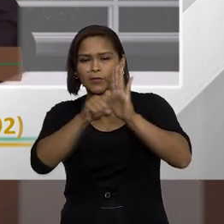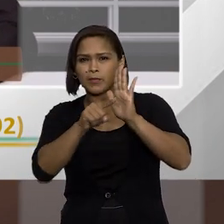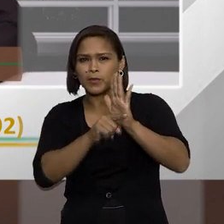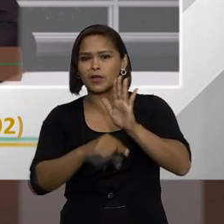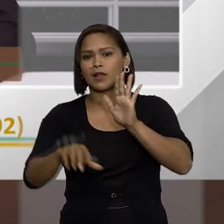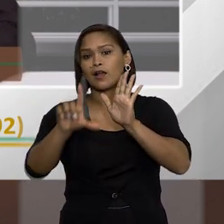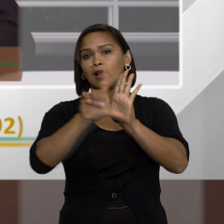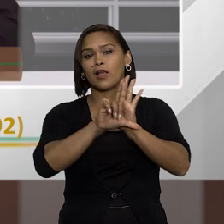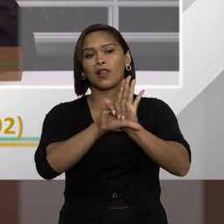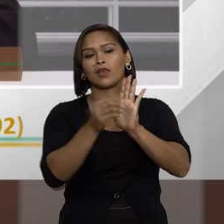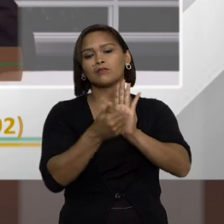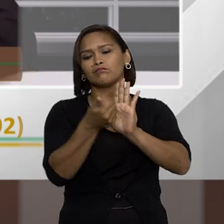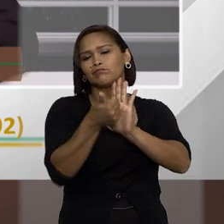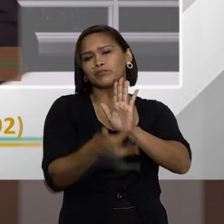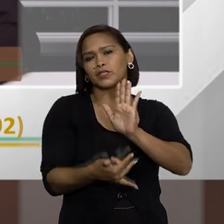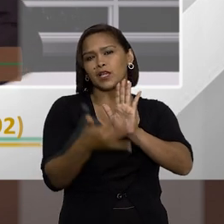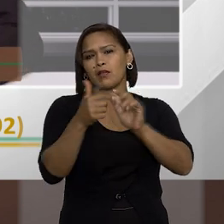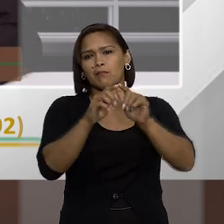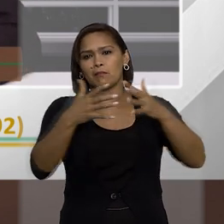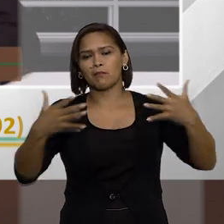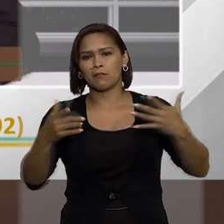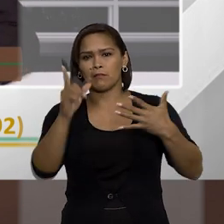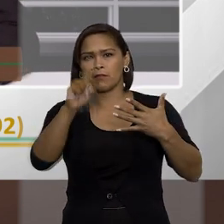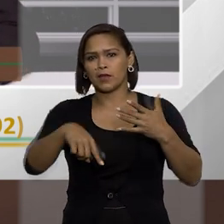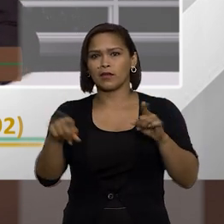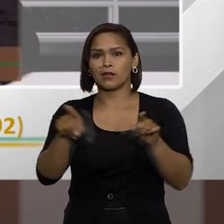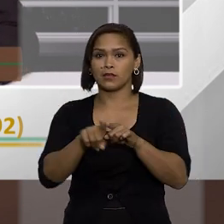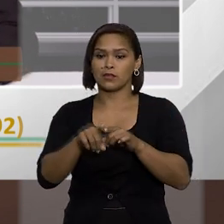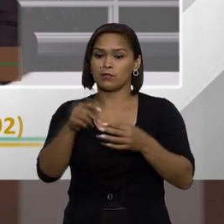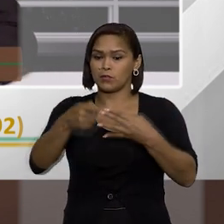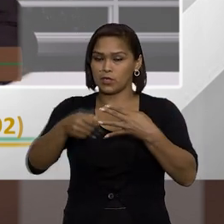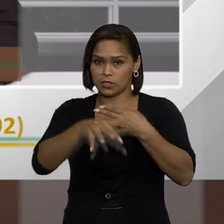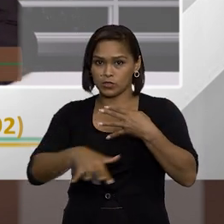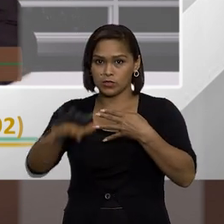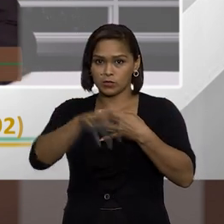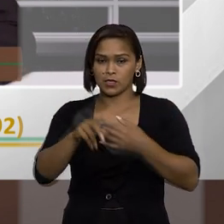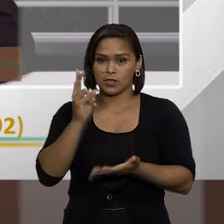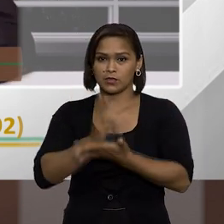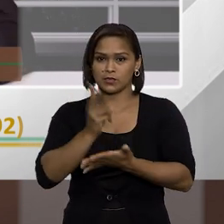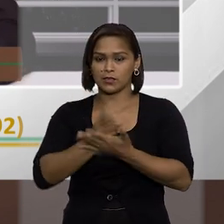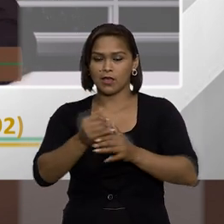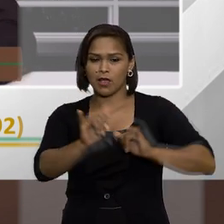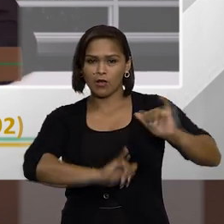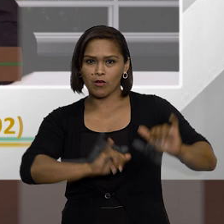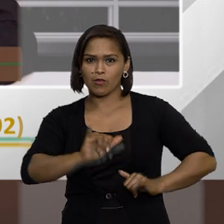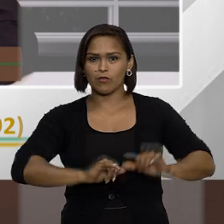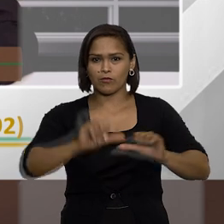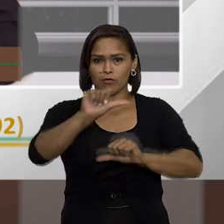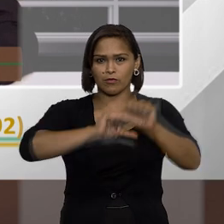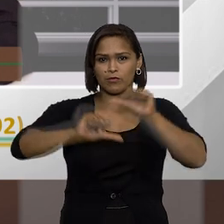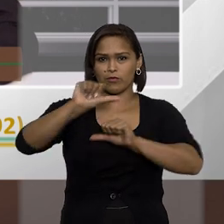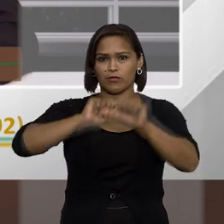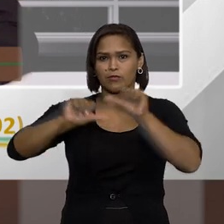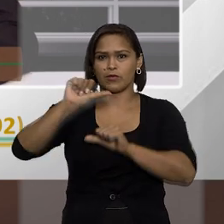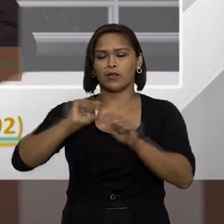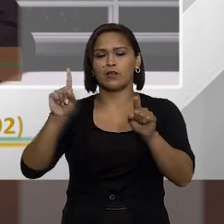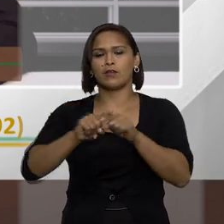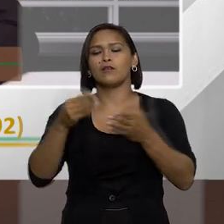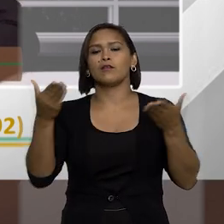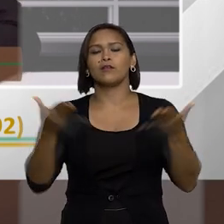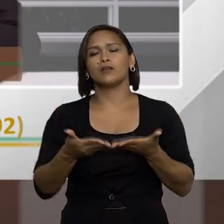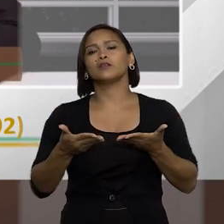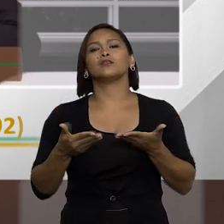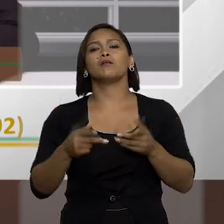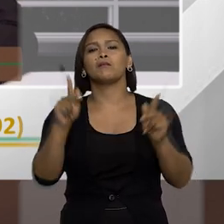A lei, ela joga, assim, de forma um pouco mais aberta e a jurisprudência, ela sempre vai sofrendo alterações. Mas,